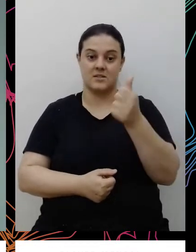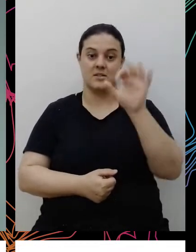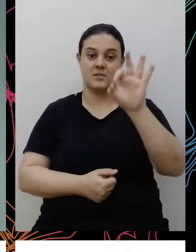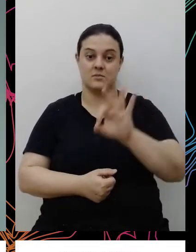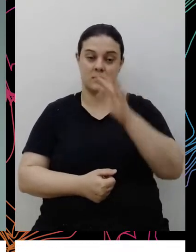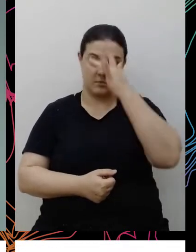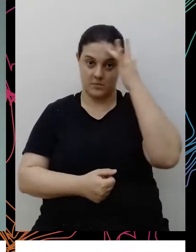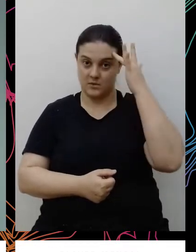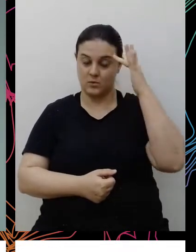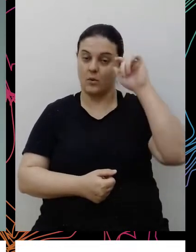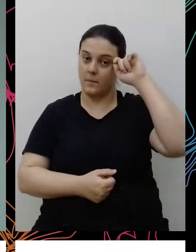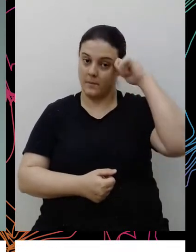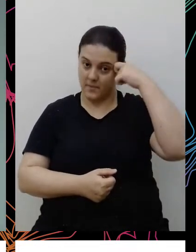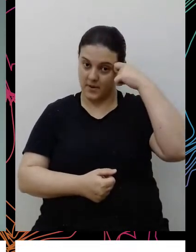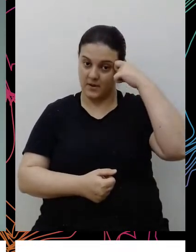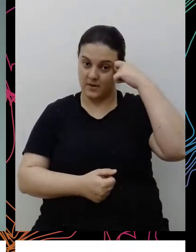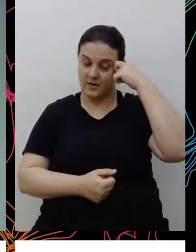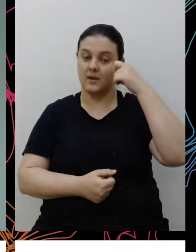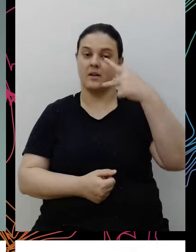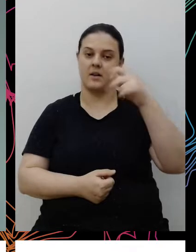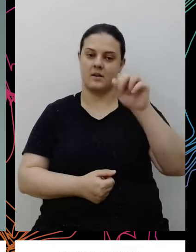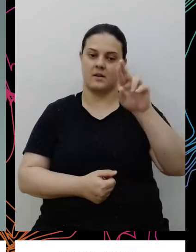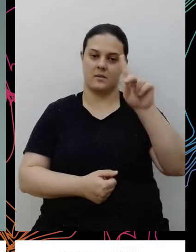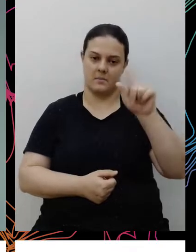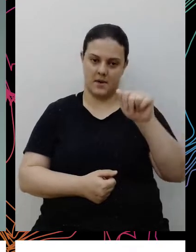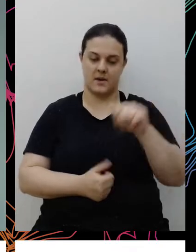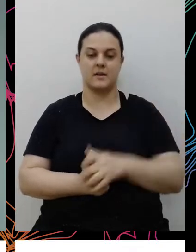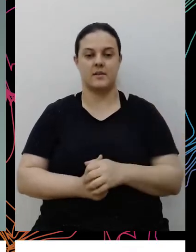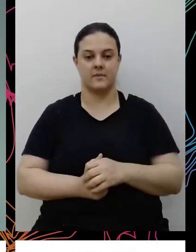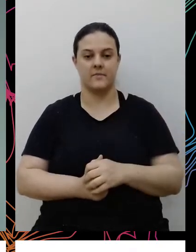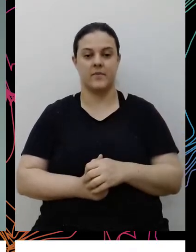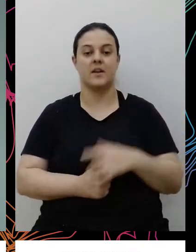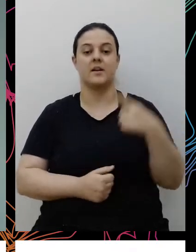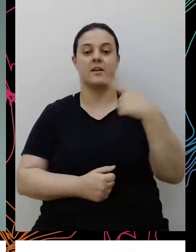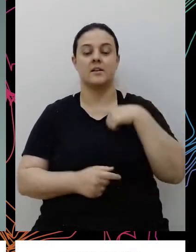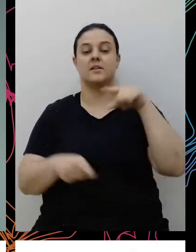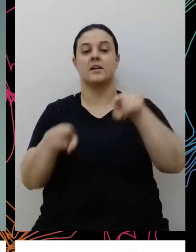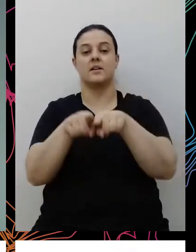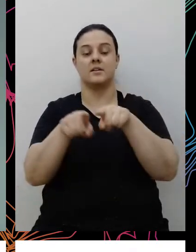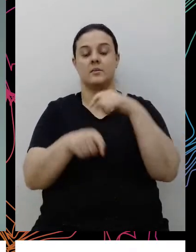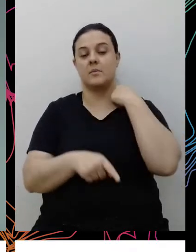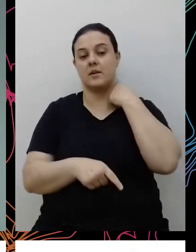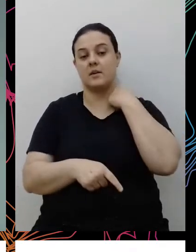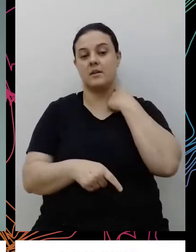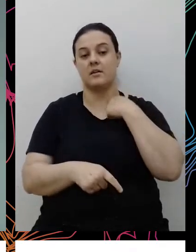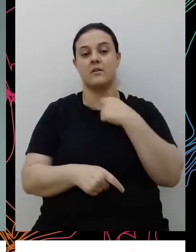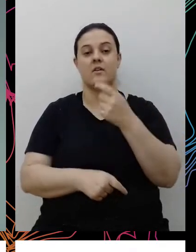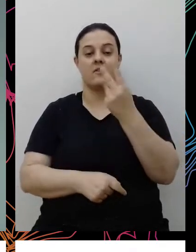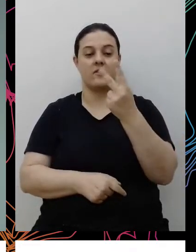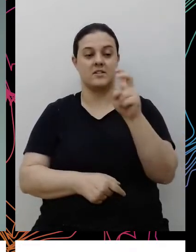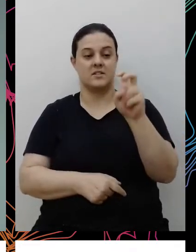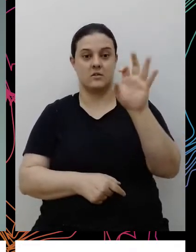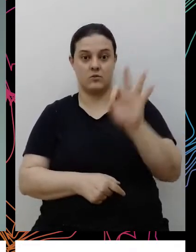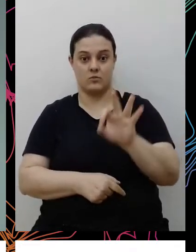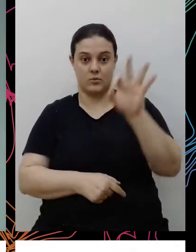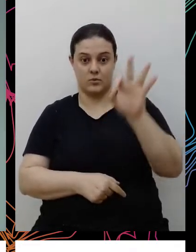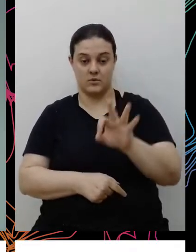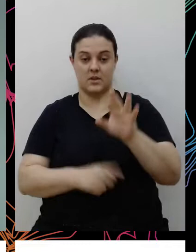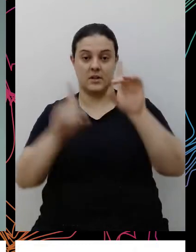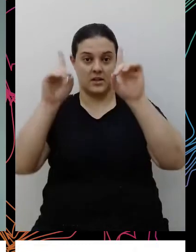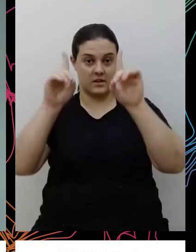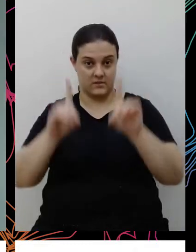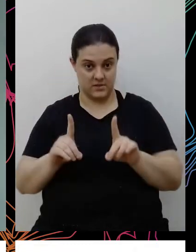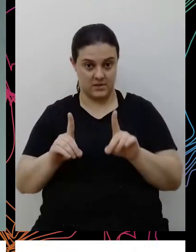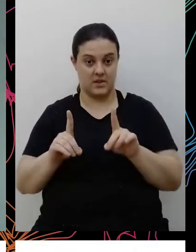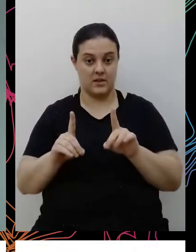negras que se autodeclaram como pretos e pardos no Brasil. Nós temos aí quase 25% de pessoas com deficiência no